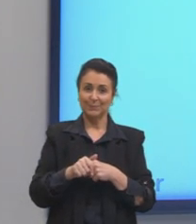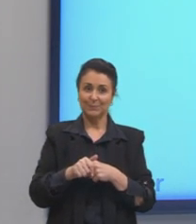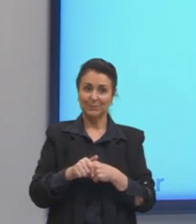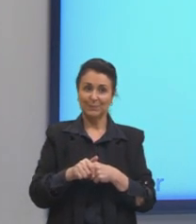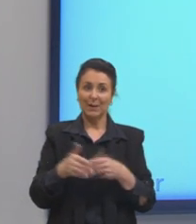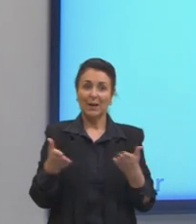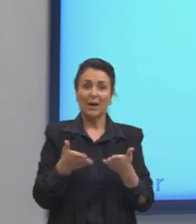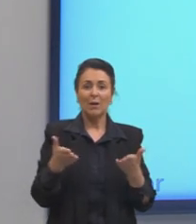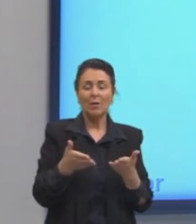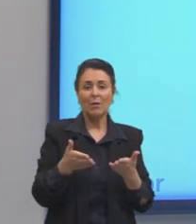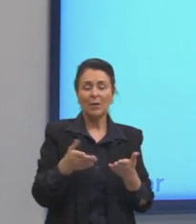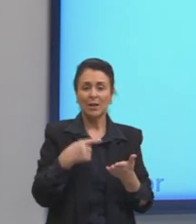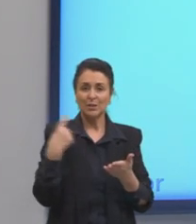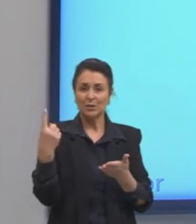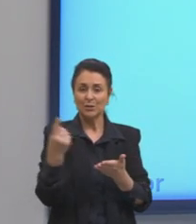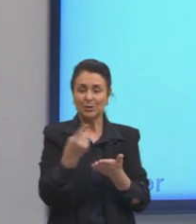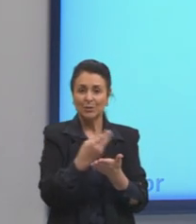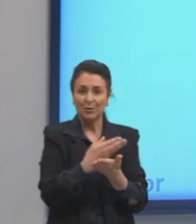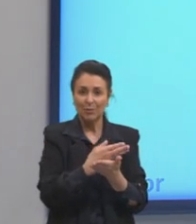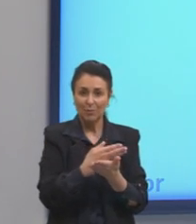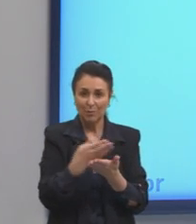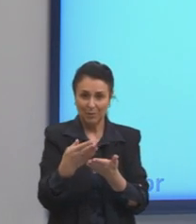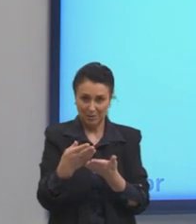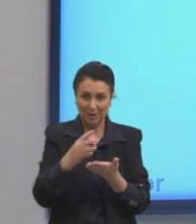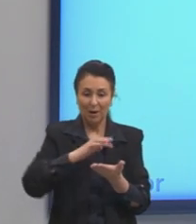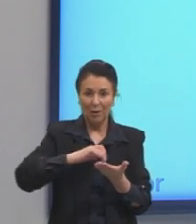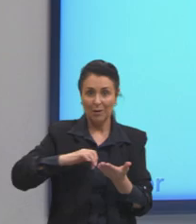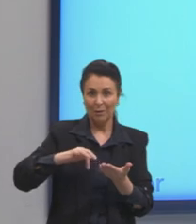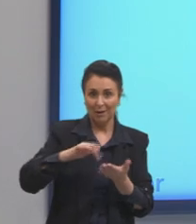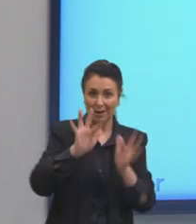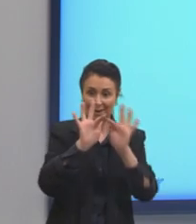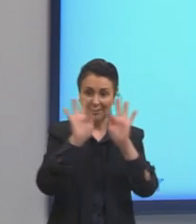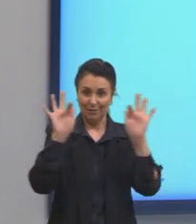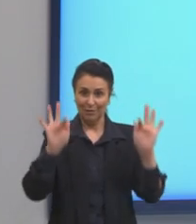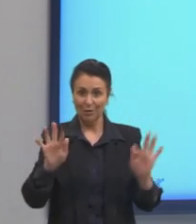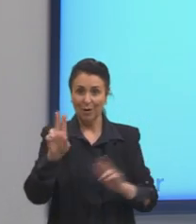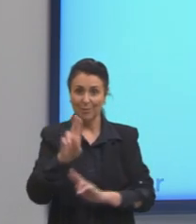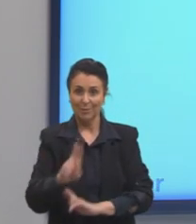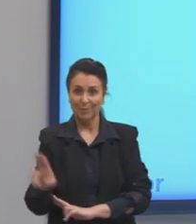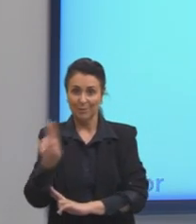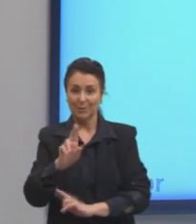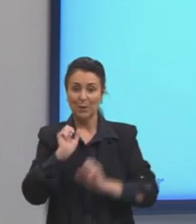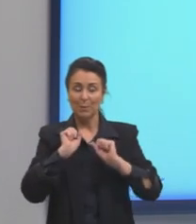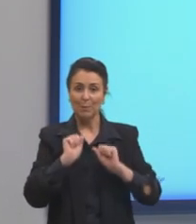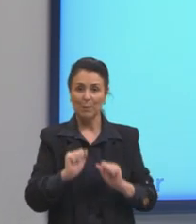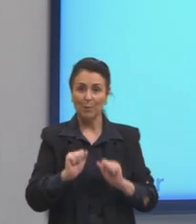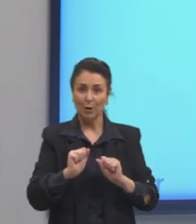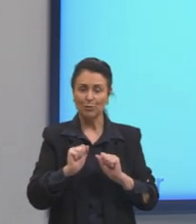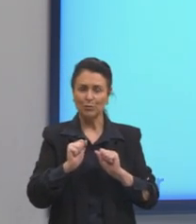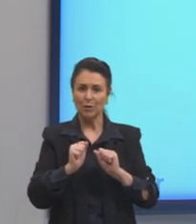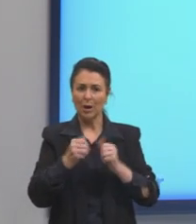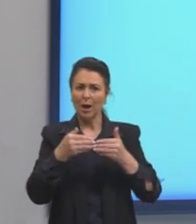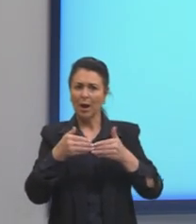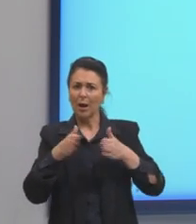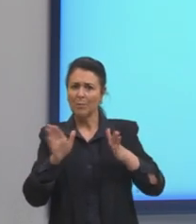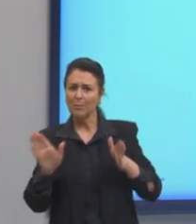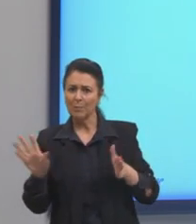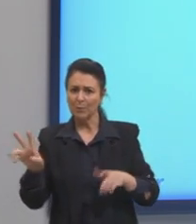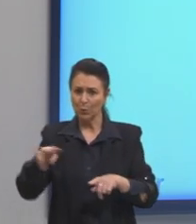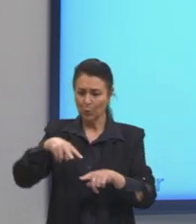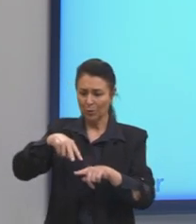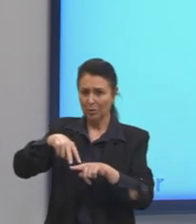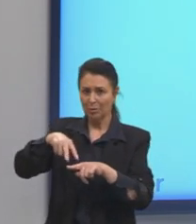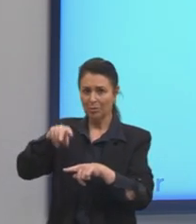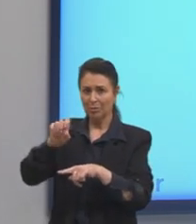Bom, se a gente começar a operar nessa fórmula aqui, a gente pode abrir esse ΔS e